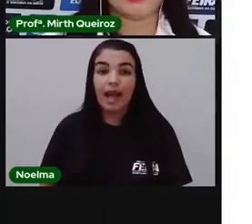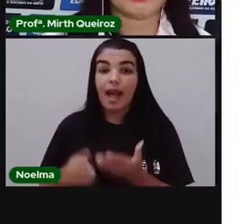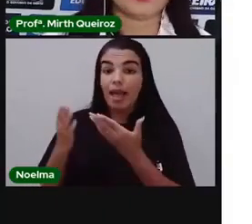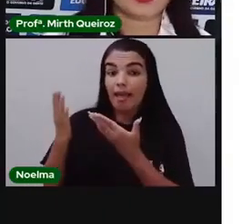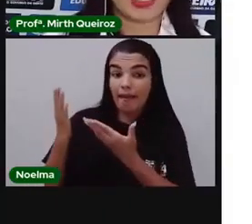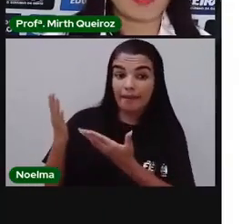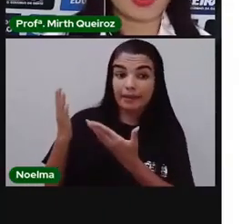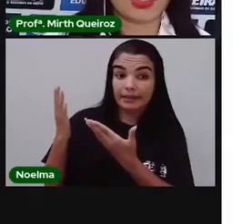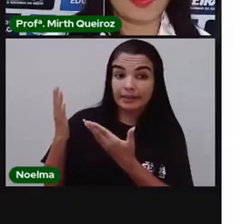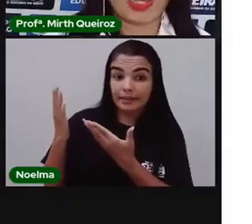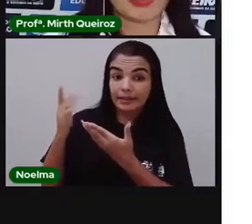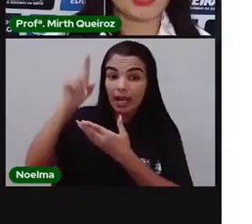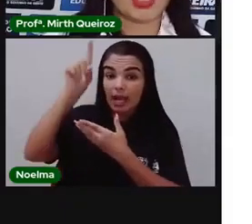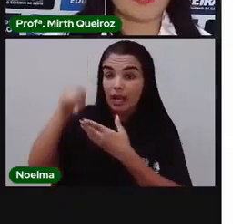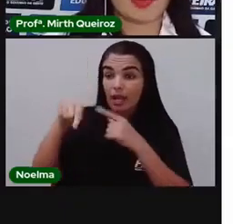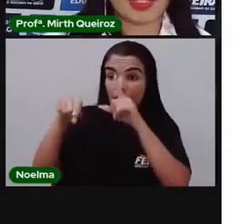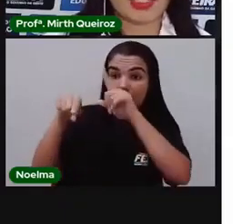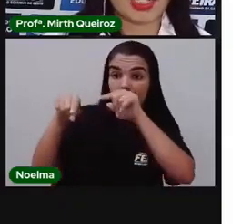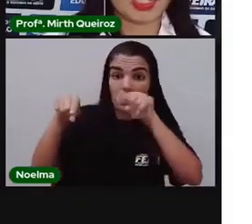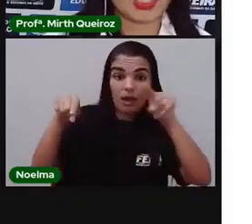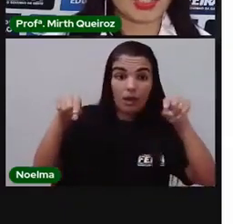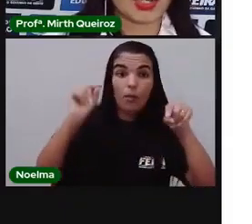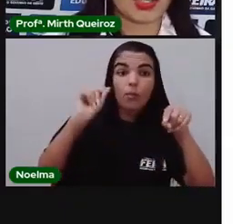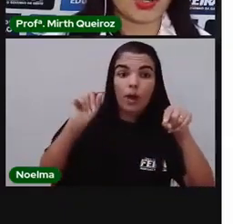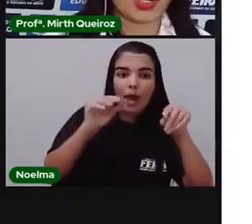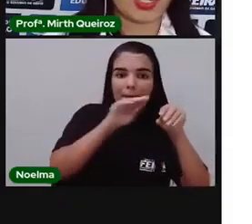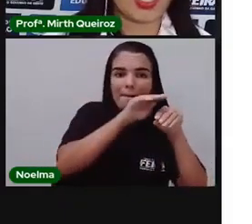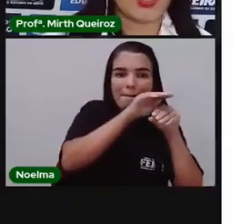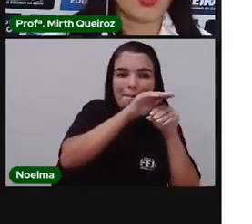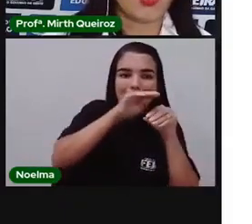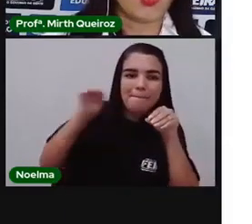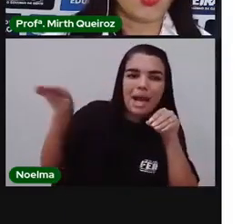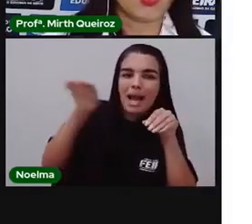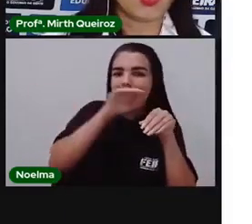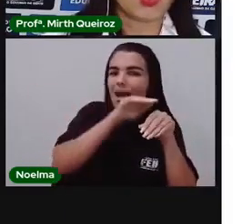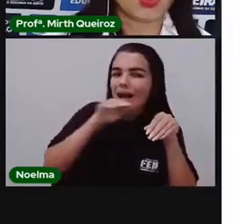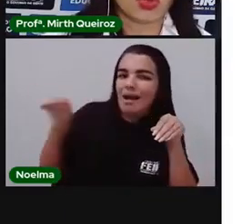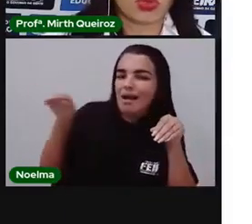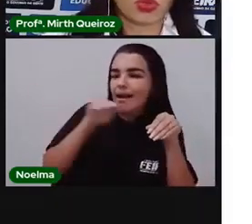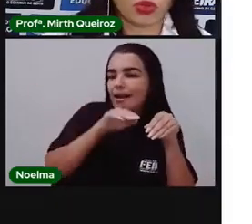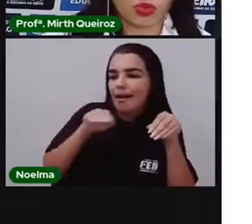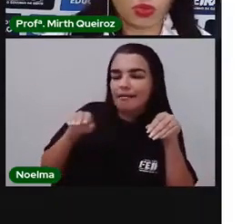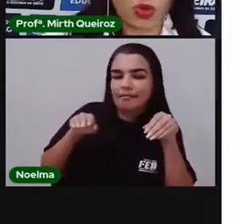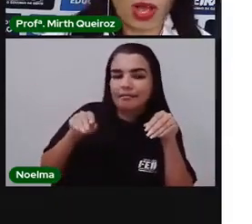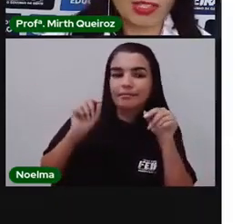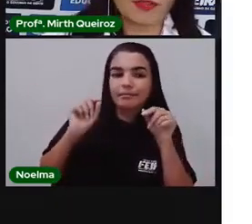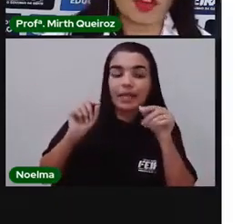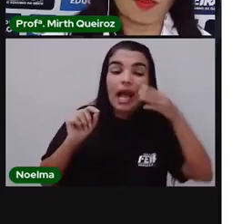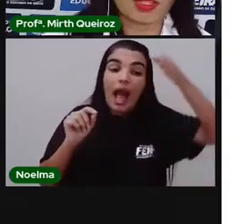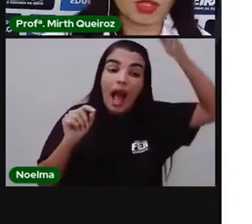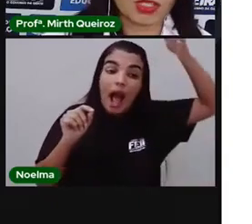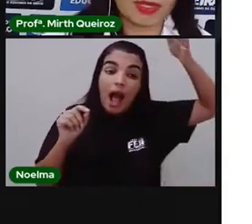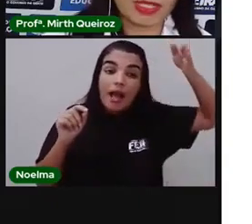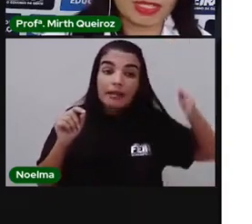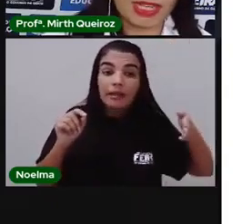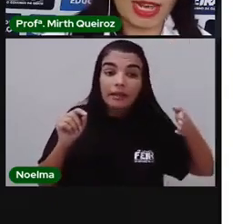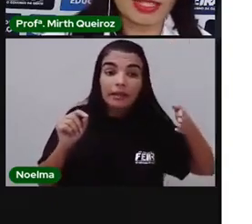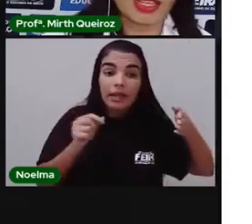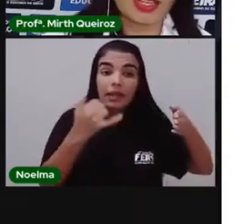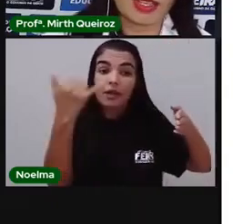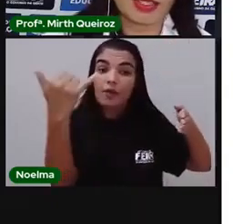Aqui nós temos um gráfico de barras, novamente, aqui a gente coloca os... as informações